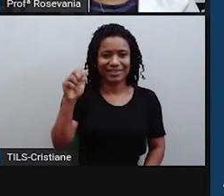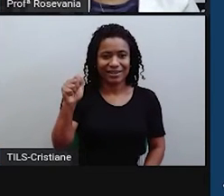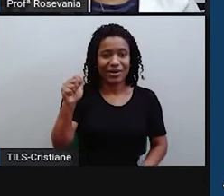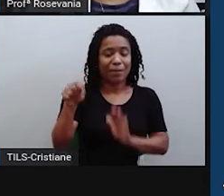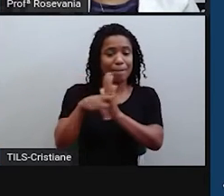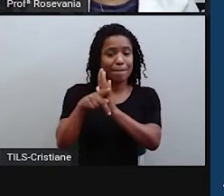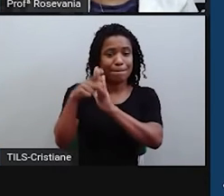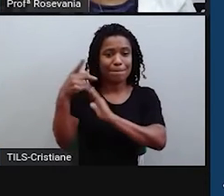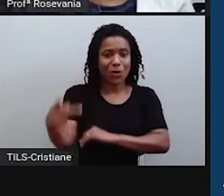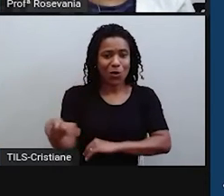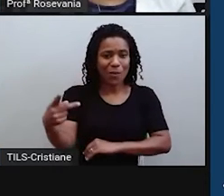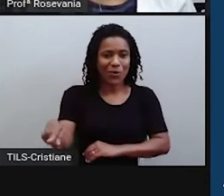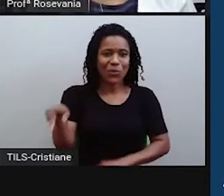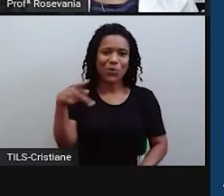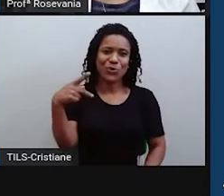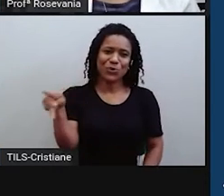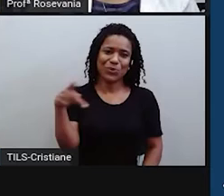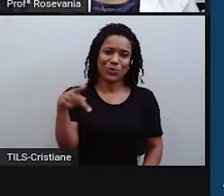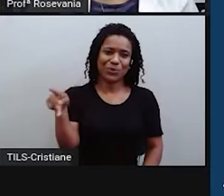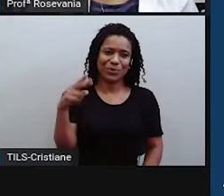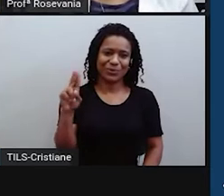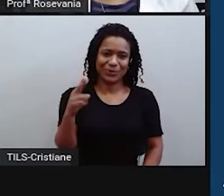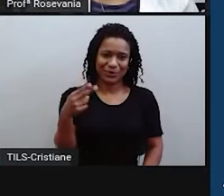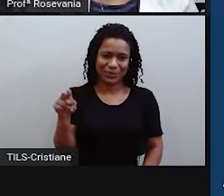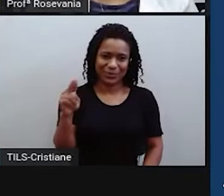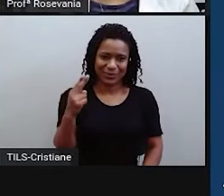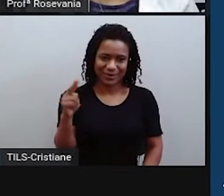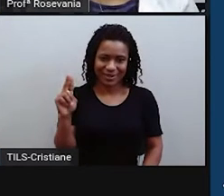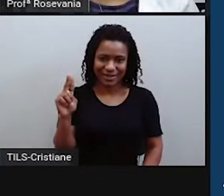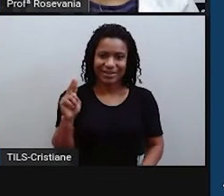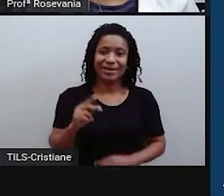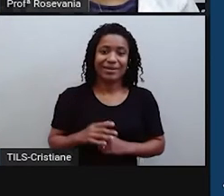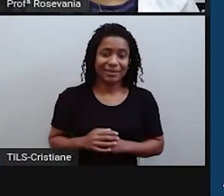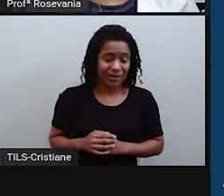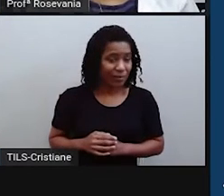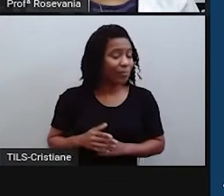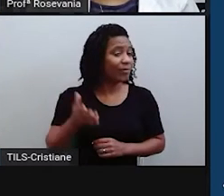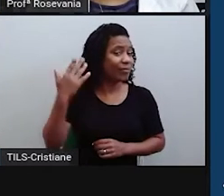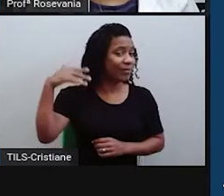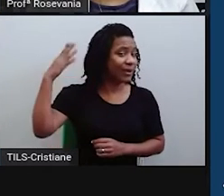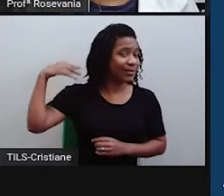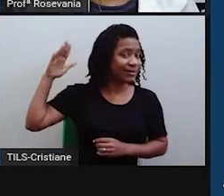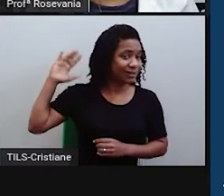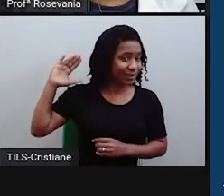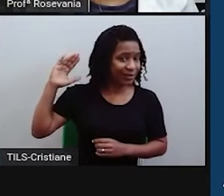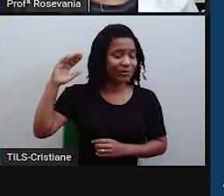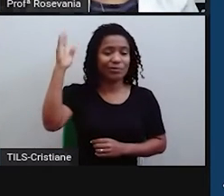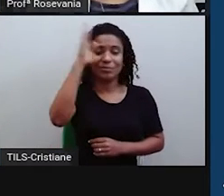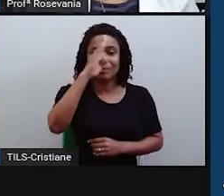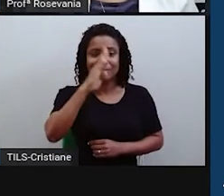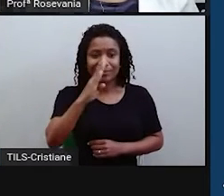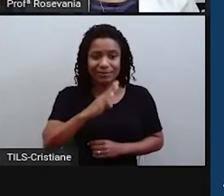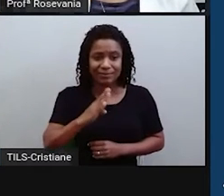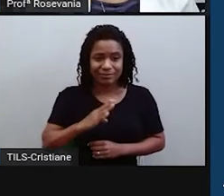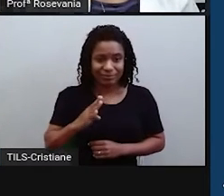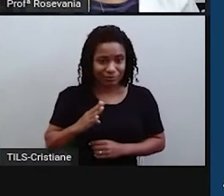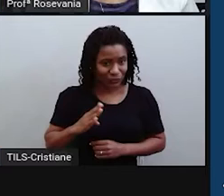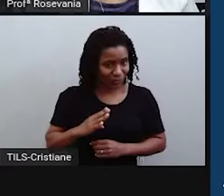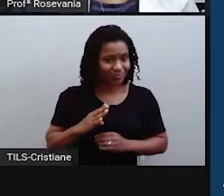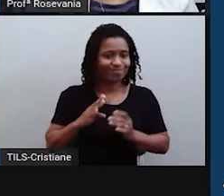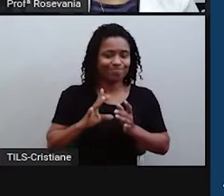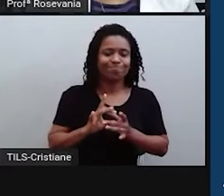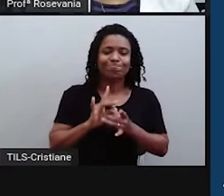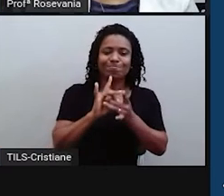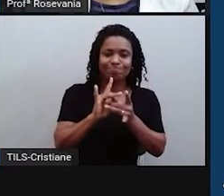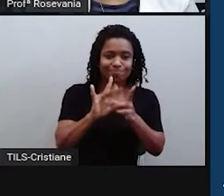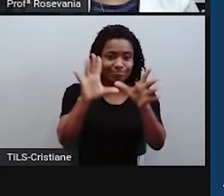território brasileiro no Rio Grande do Sul, né? Então, na época da independência do Brasil, o país